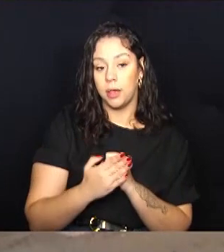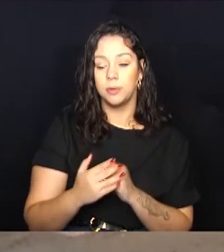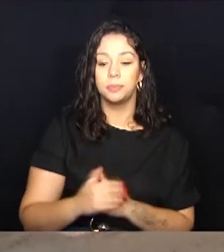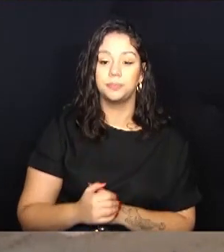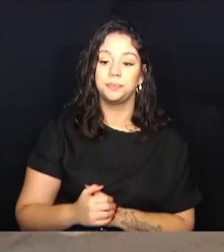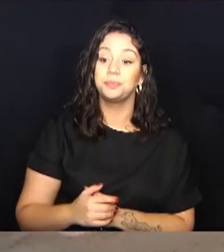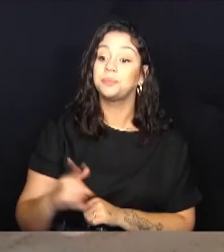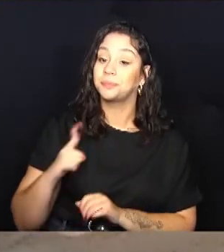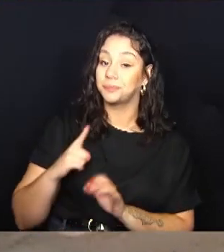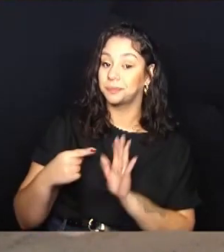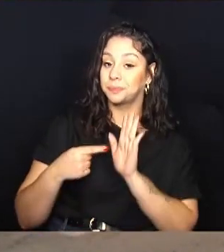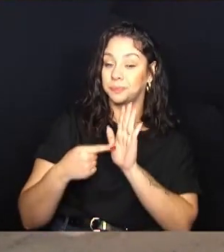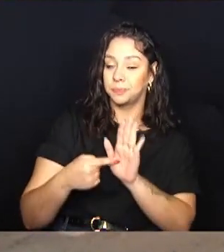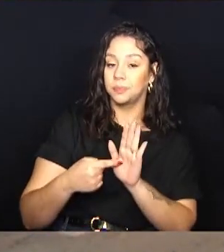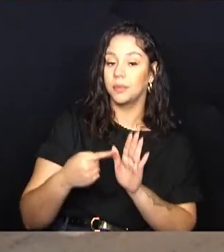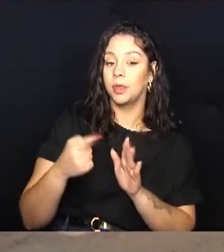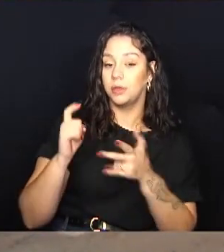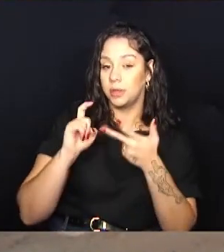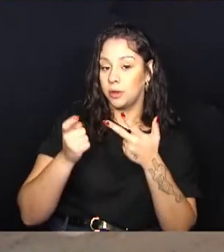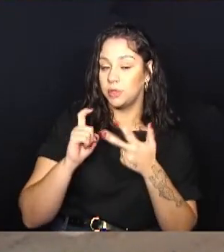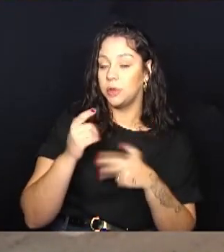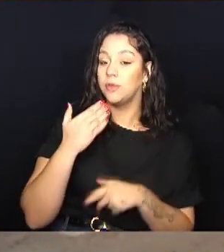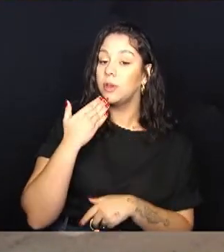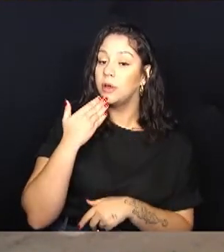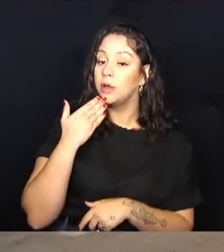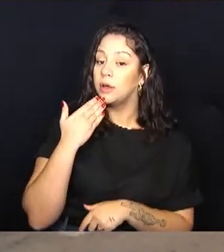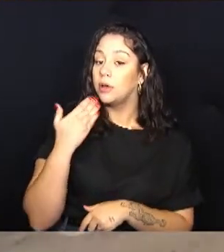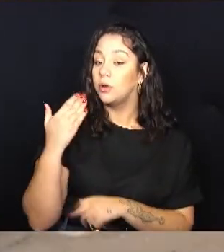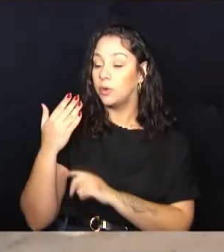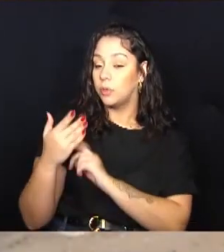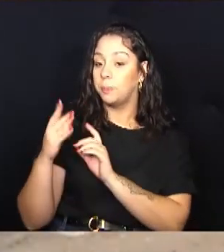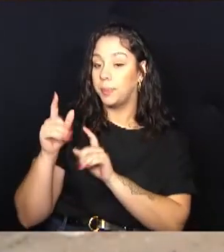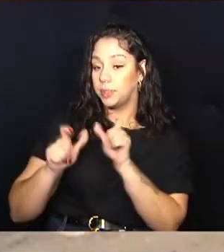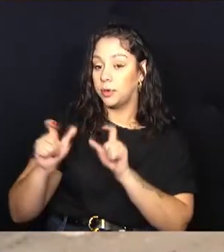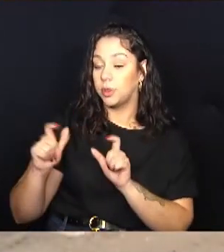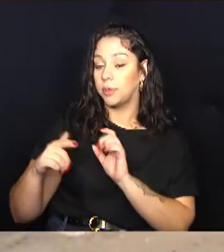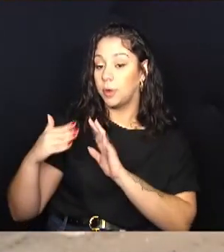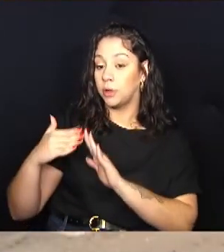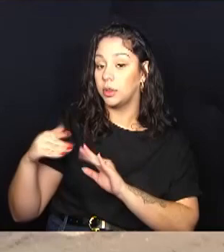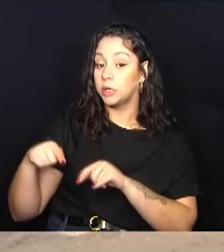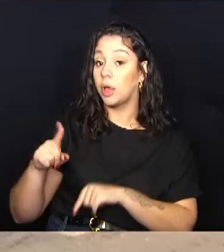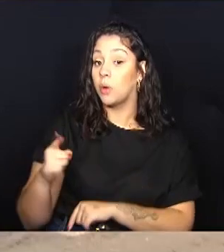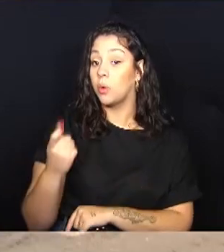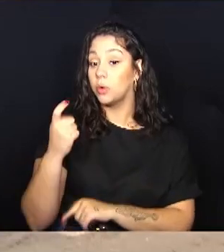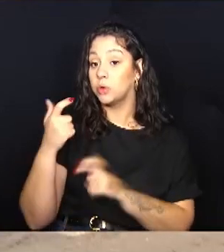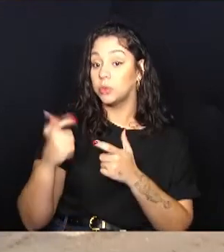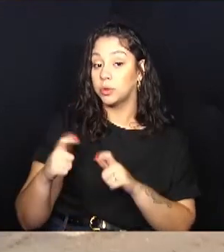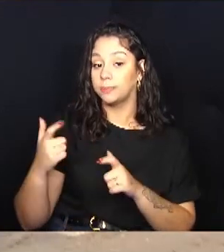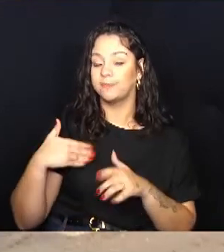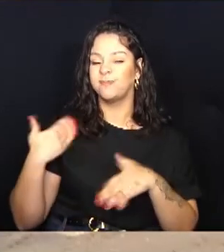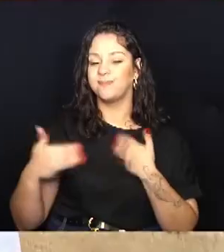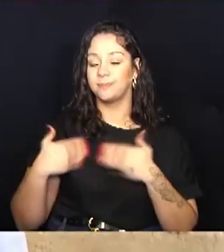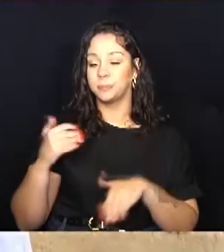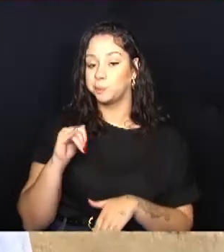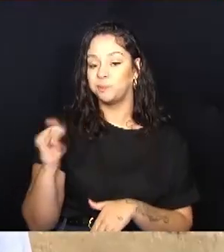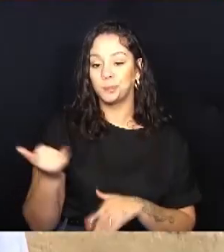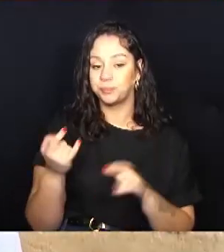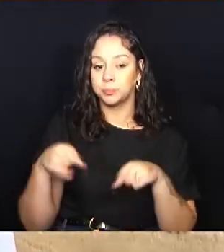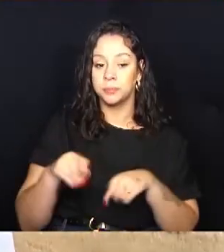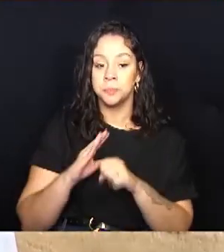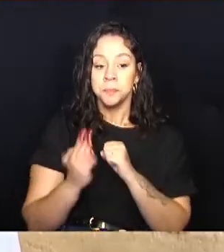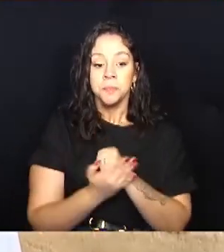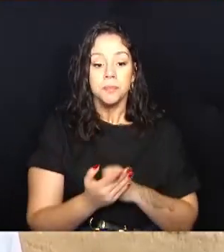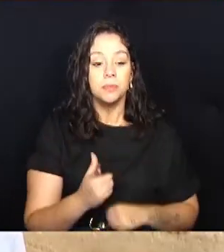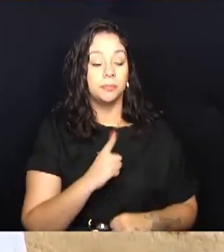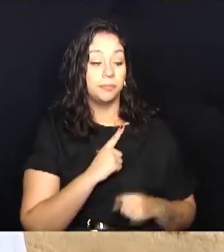foi feita a pedido dos moradores que tem esta praça como um dos únicos locais para lazer aqui no bairro. Precisa muita